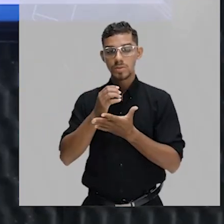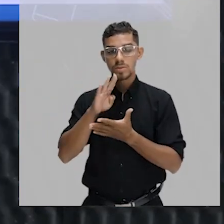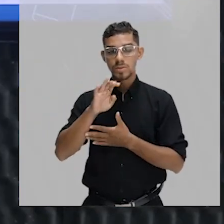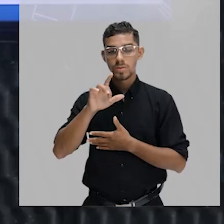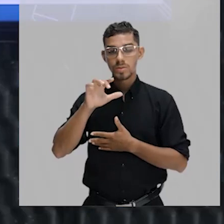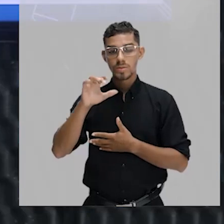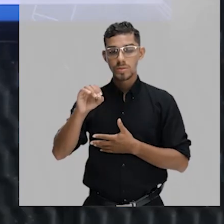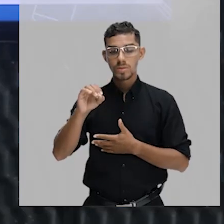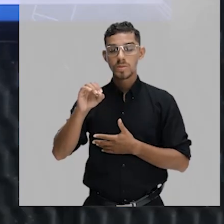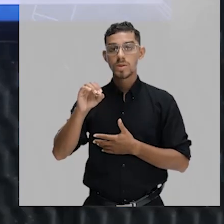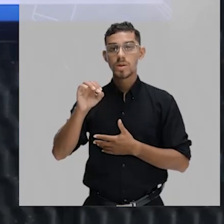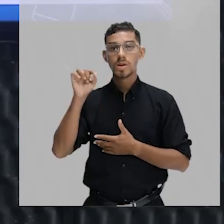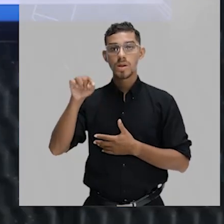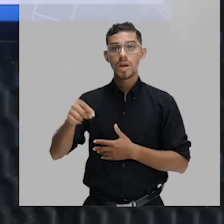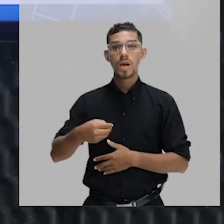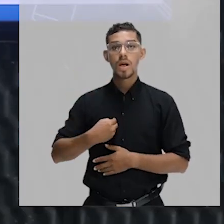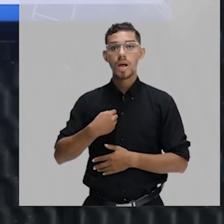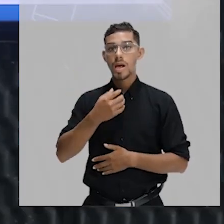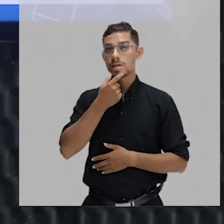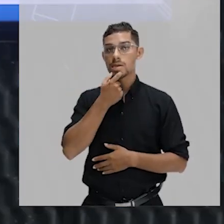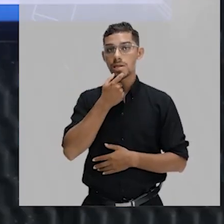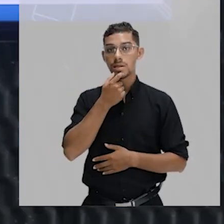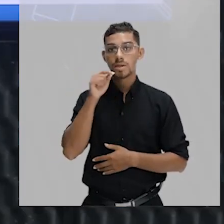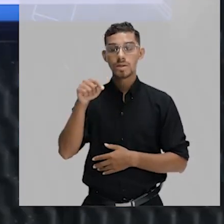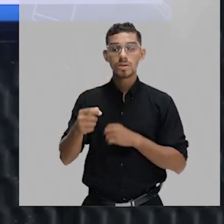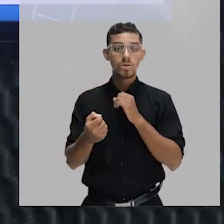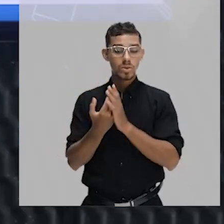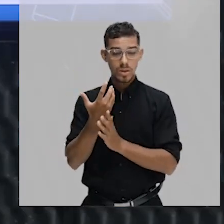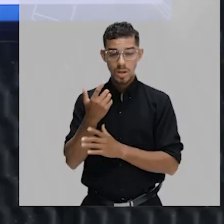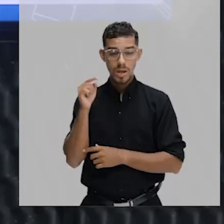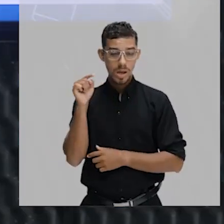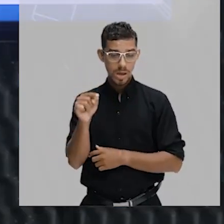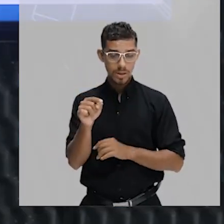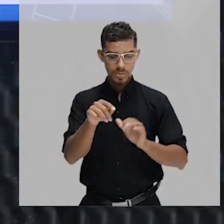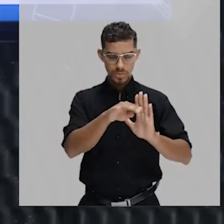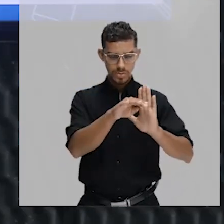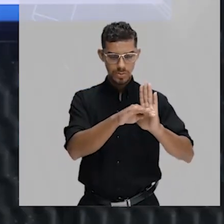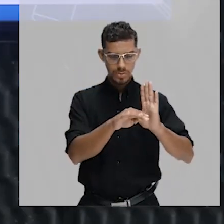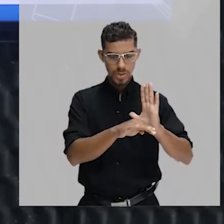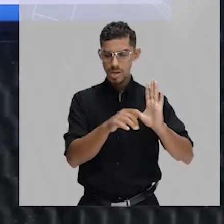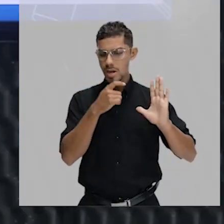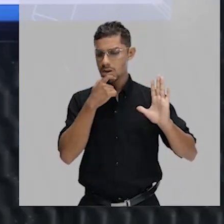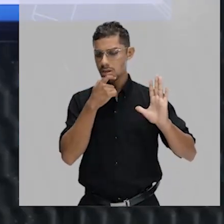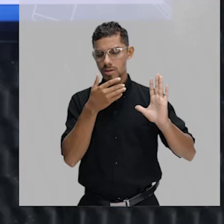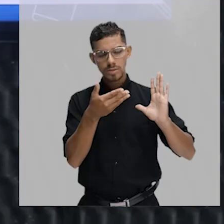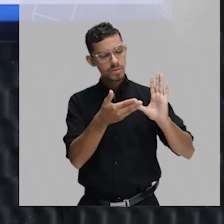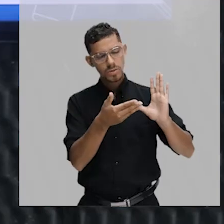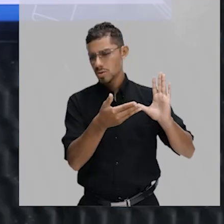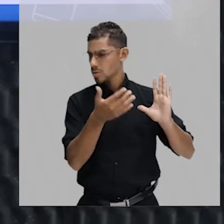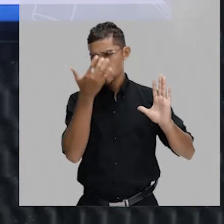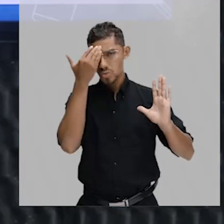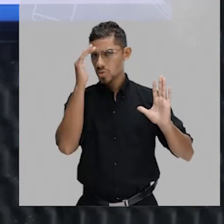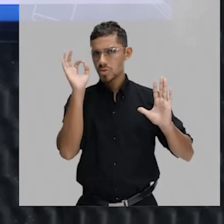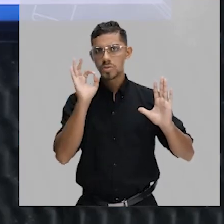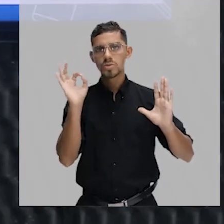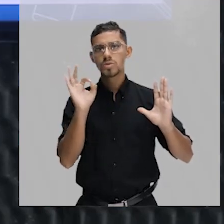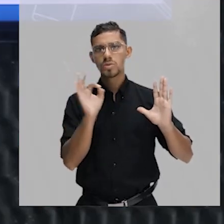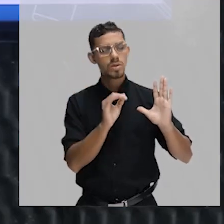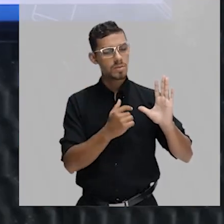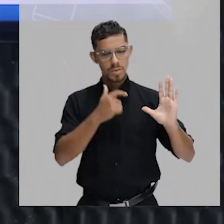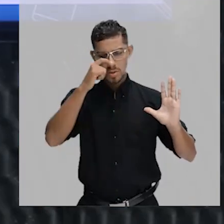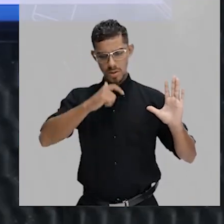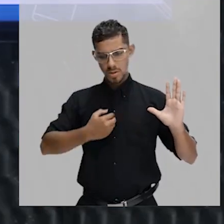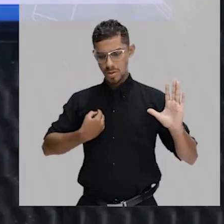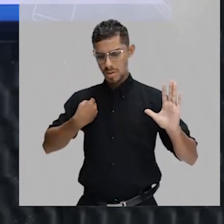em inglês. Para o cozinheiro produzir o bolo, ele não entende essa receita que está em inglês, porque o cara é